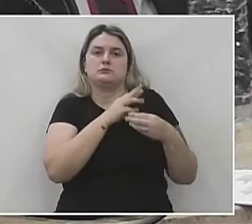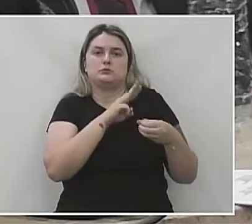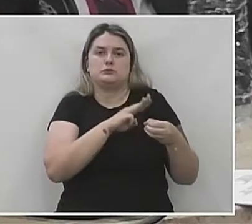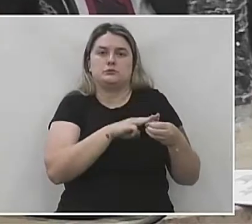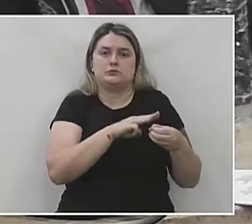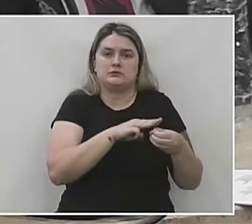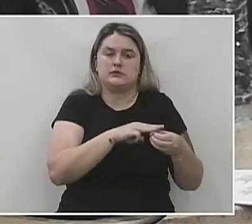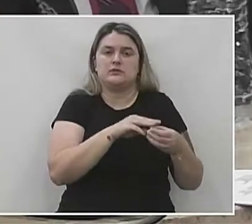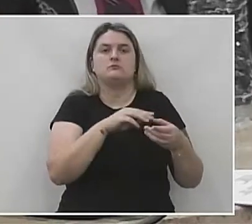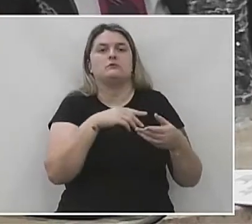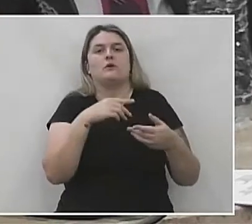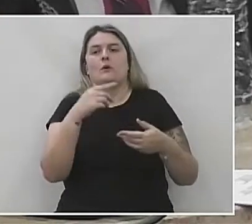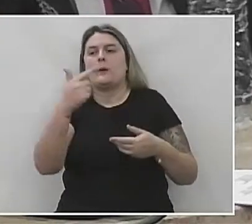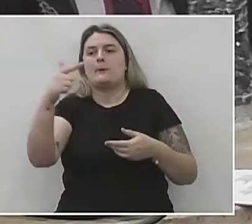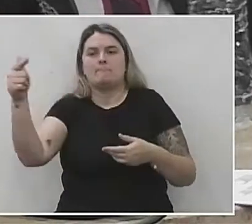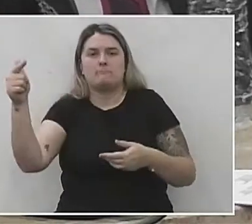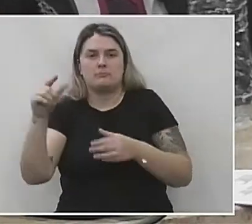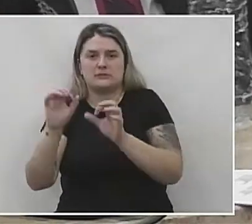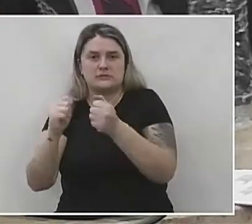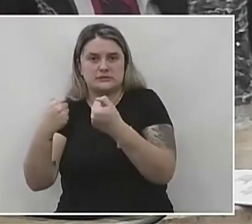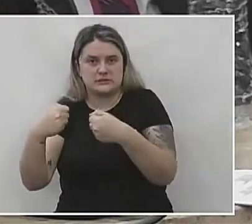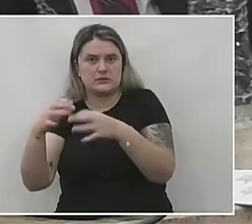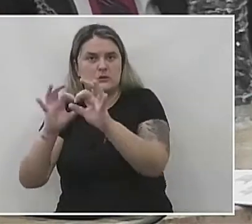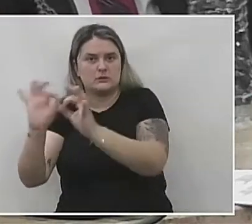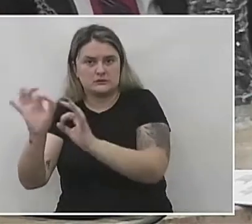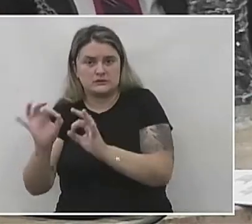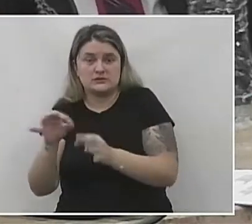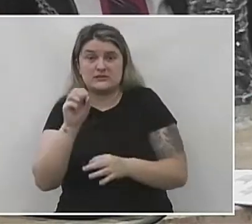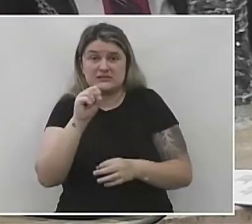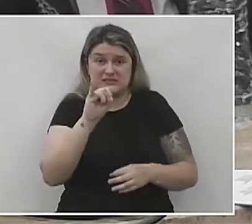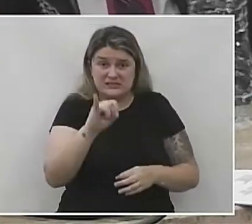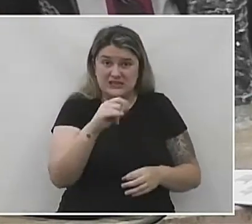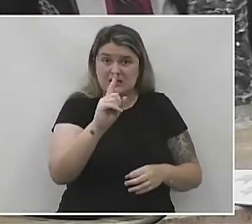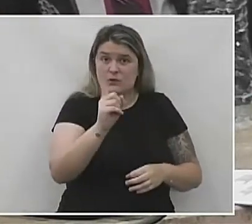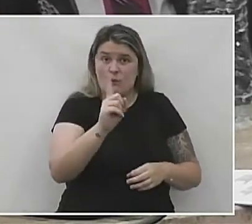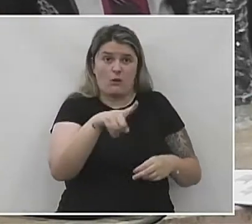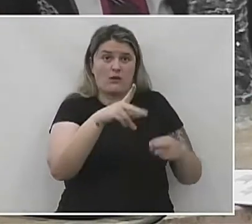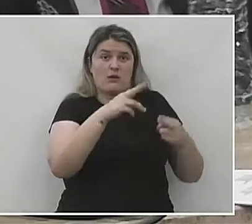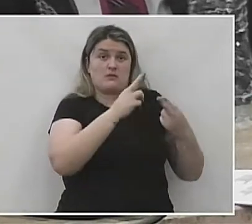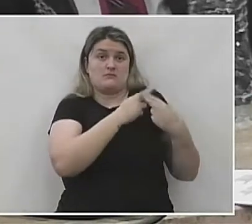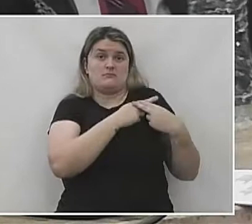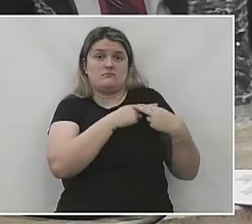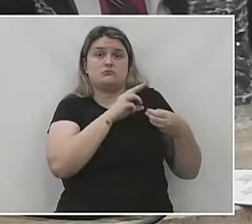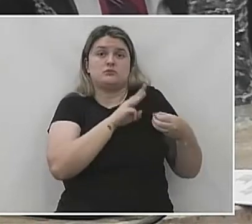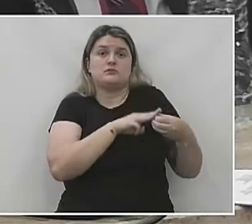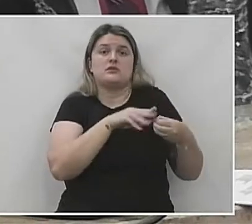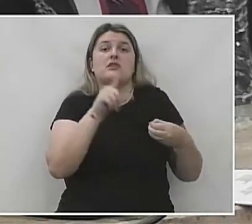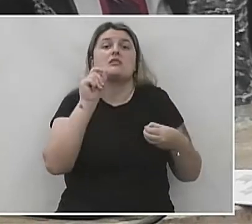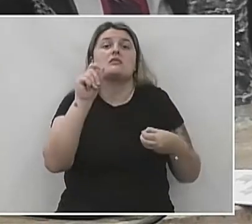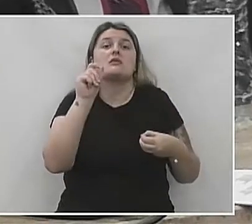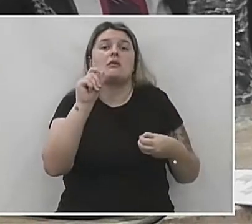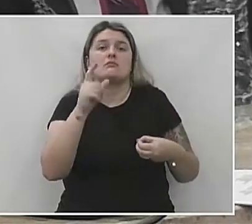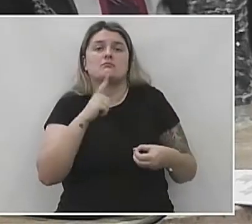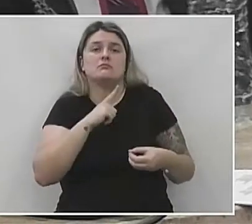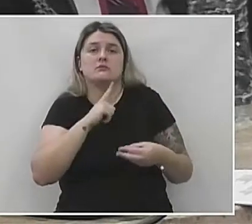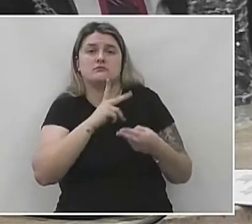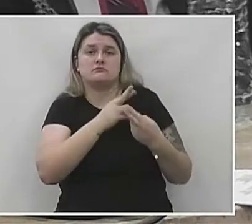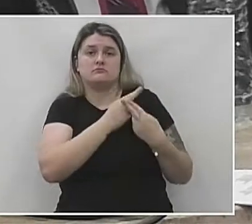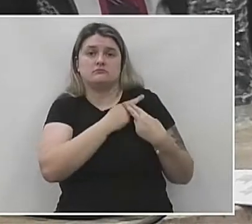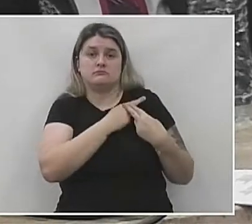município, que eles que têm que se organizar. Se não é de responsabilidade do município, é de responsabilidade de quem?